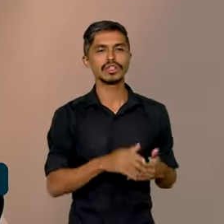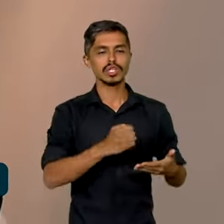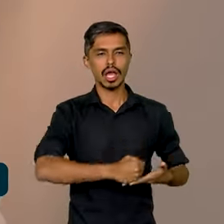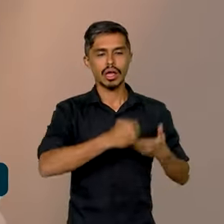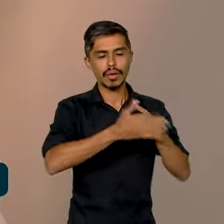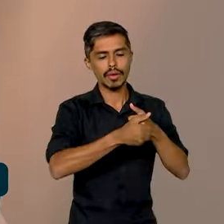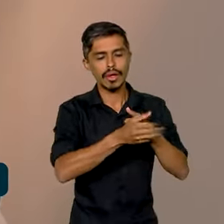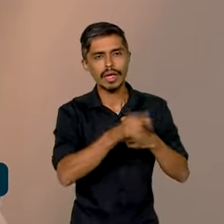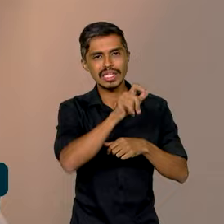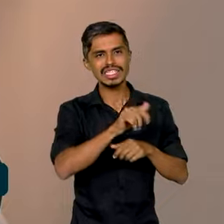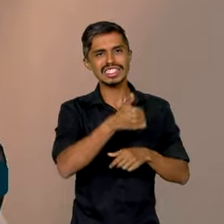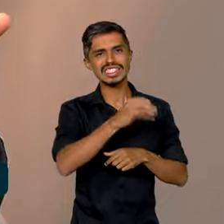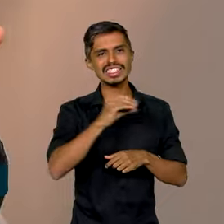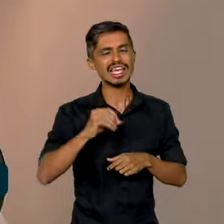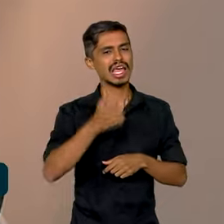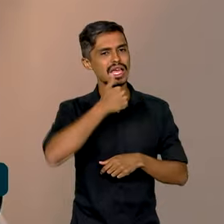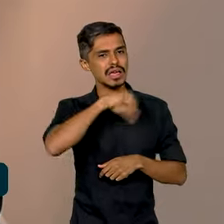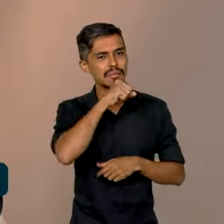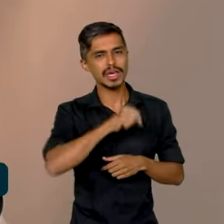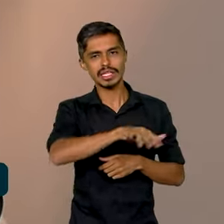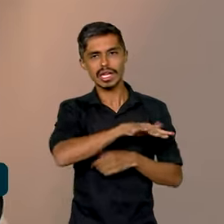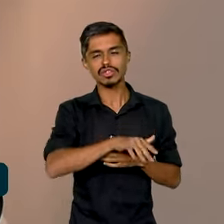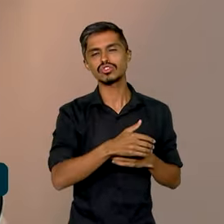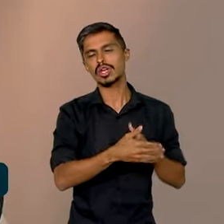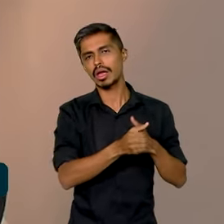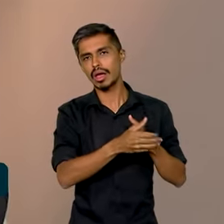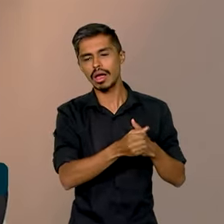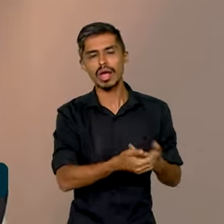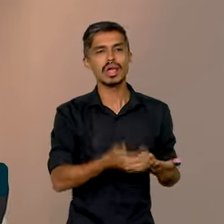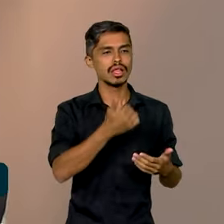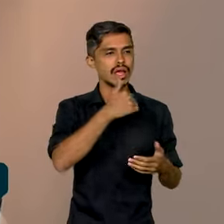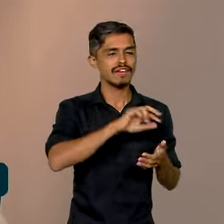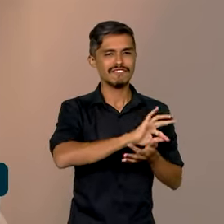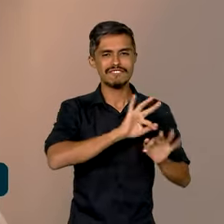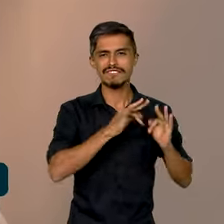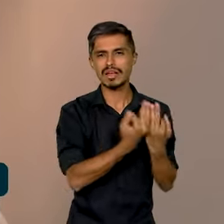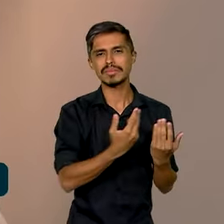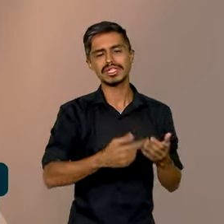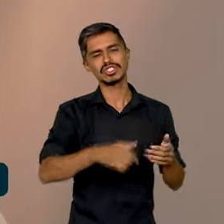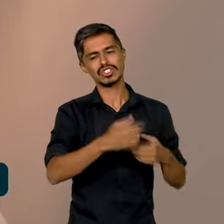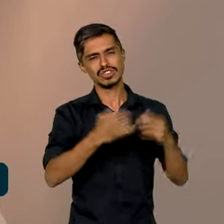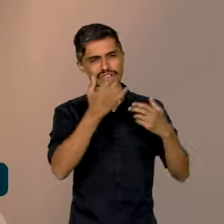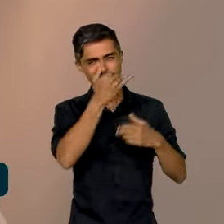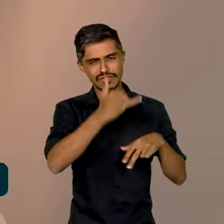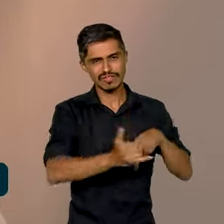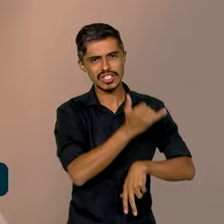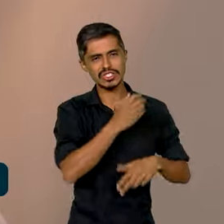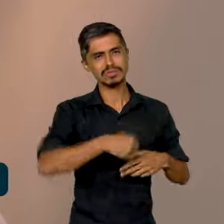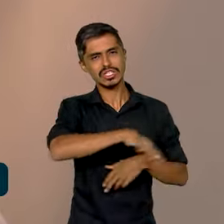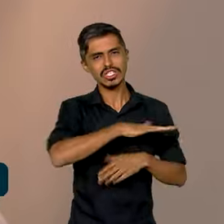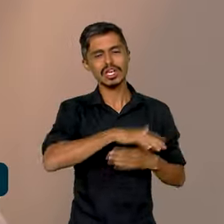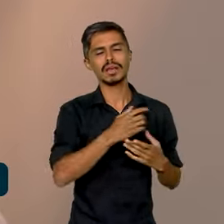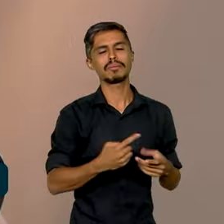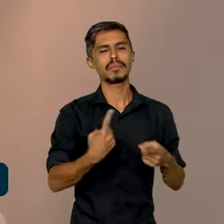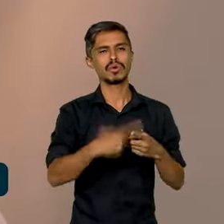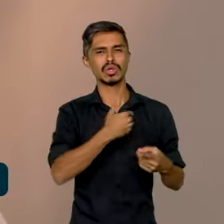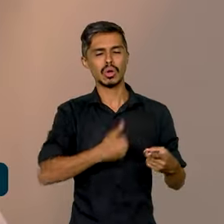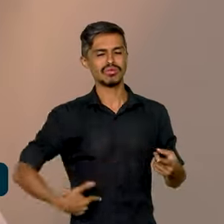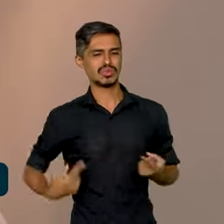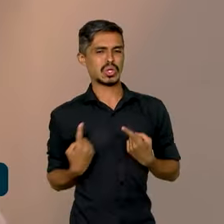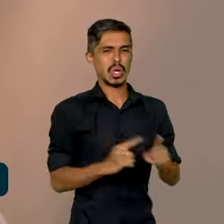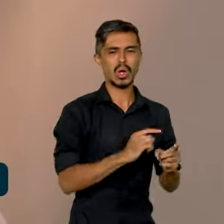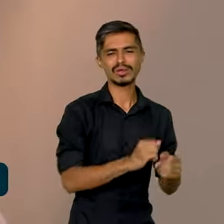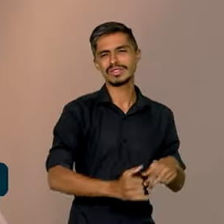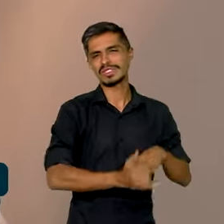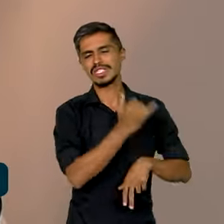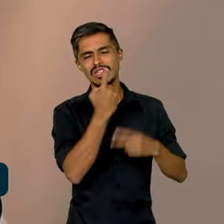acolhimento de mais de 100 mães na rede de acolhimento a familiares de vítimas de violência institucional. E estamos prestes a firmar uma outra